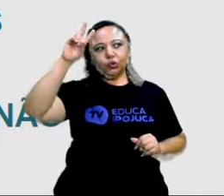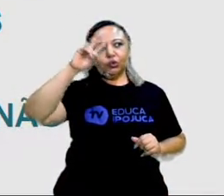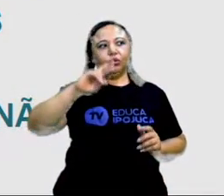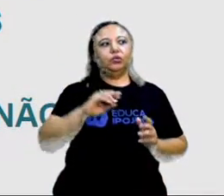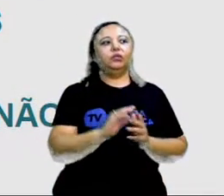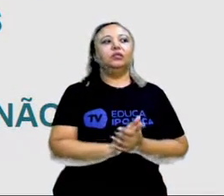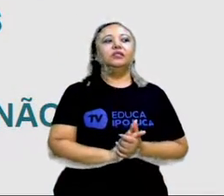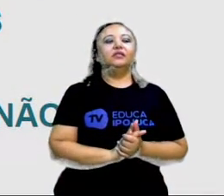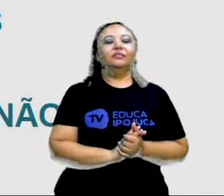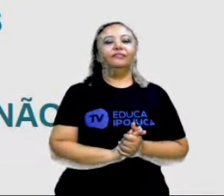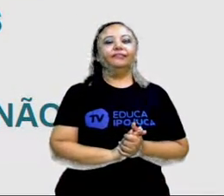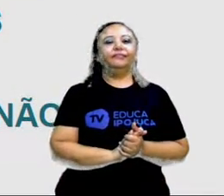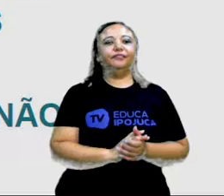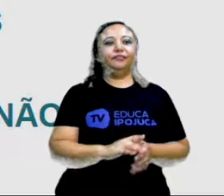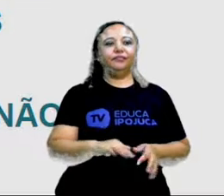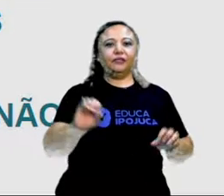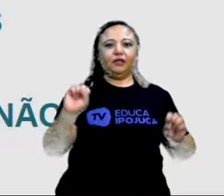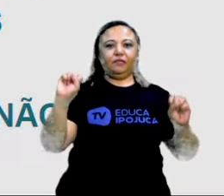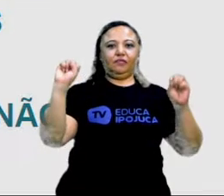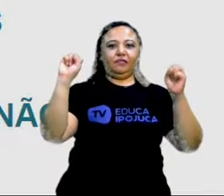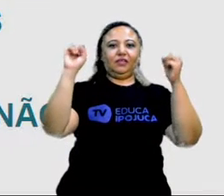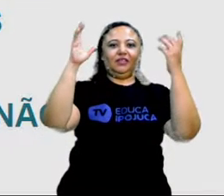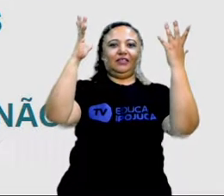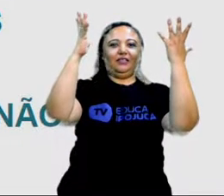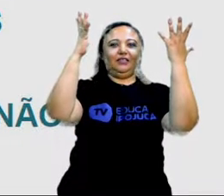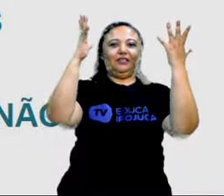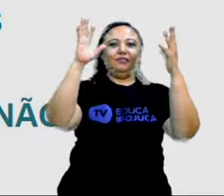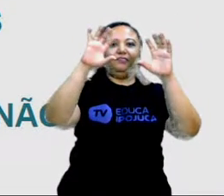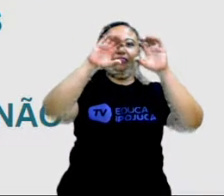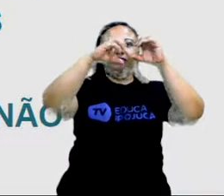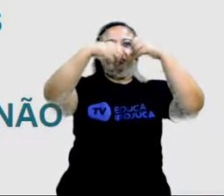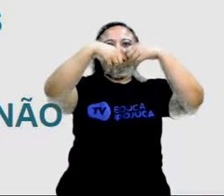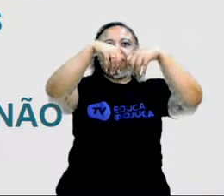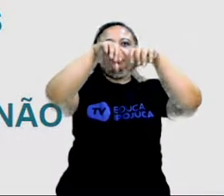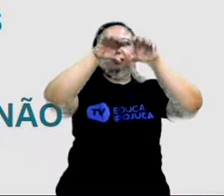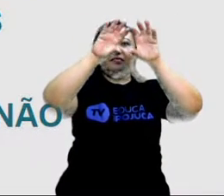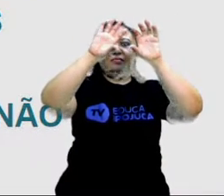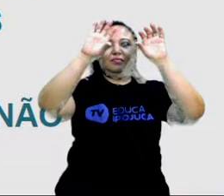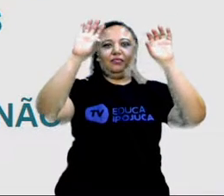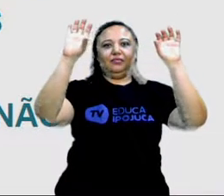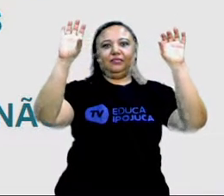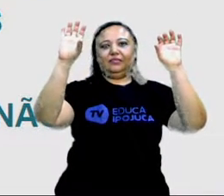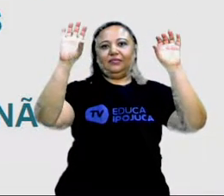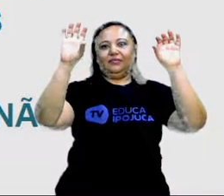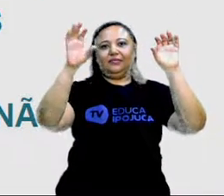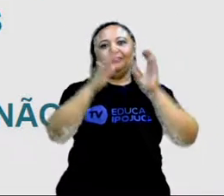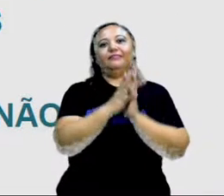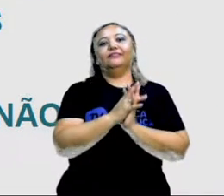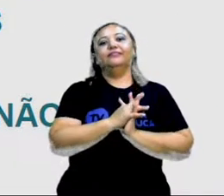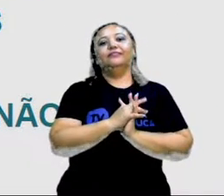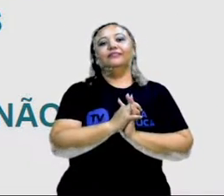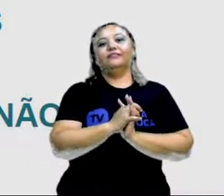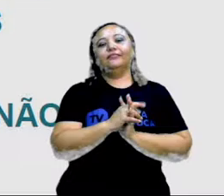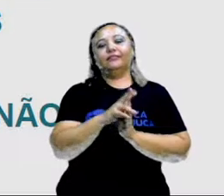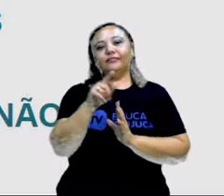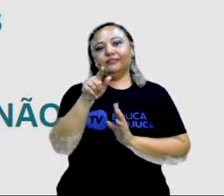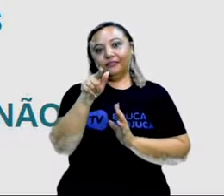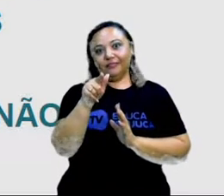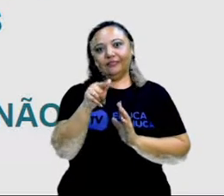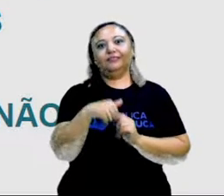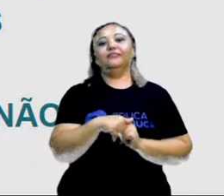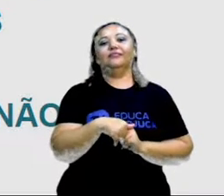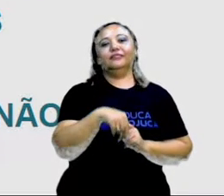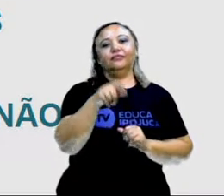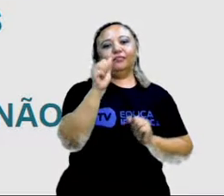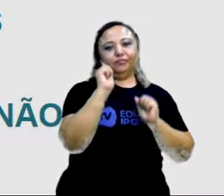interessante, Festa no Céu. Nós vamos ler, espero que vocês leiam aí de casa junto,